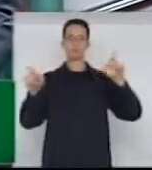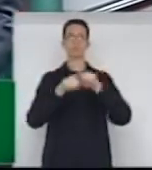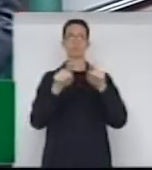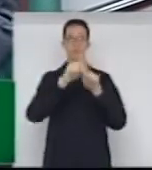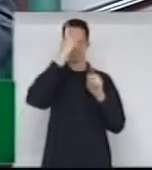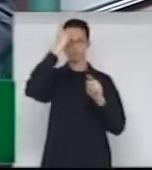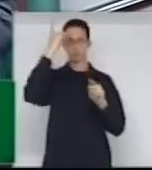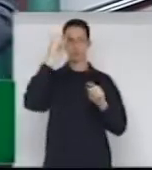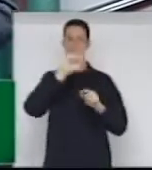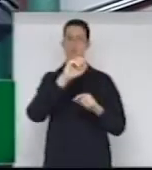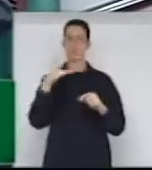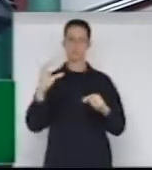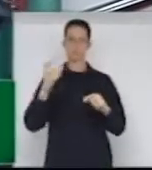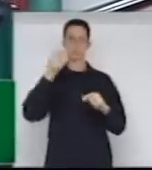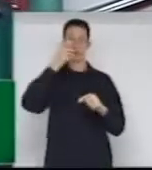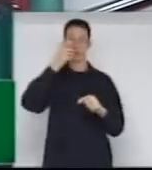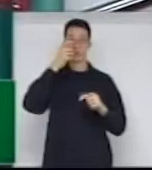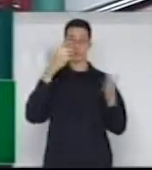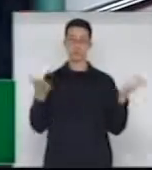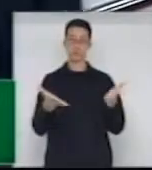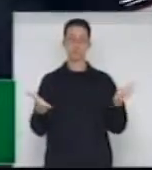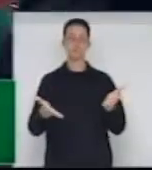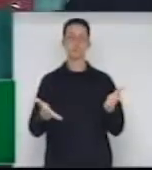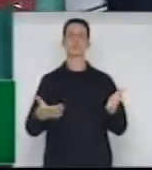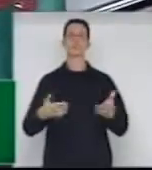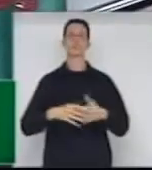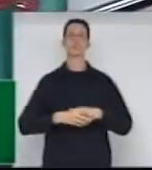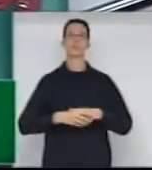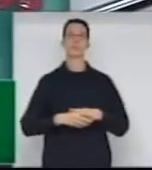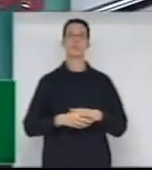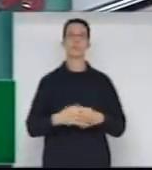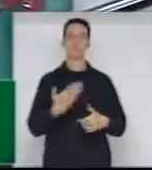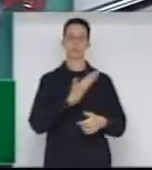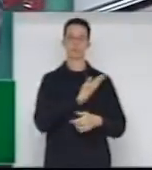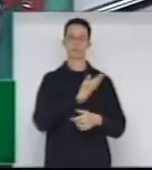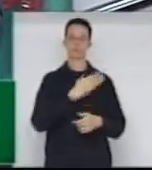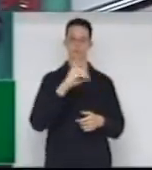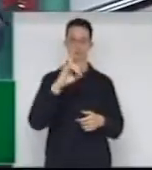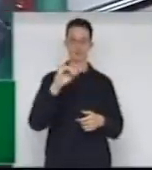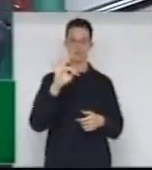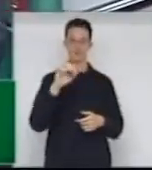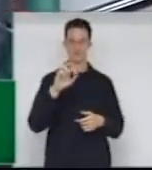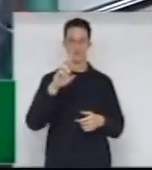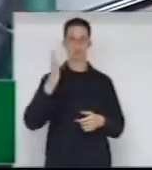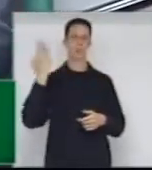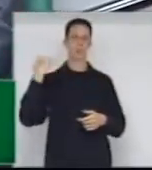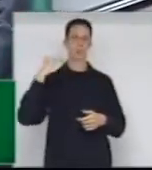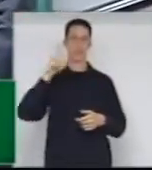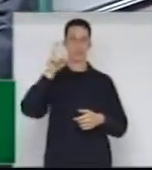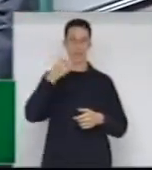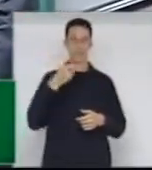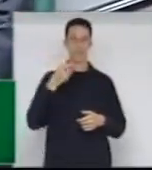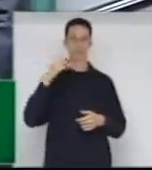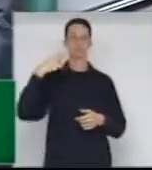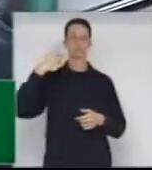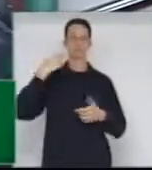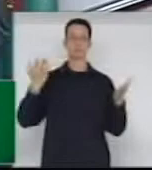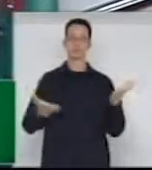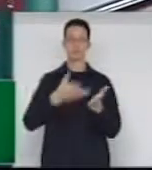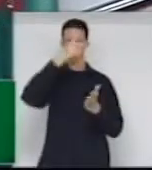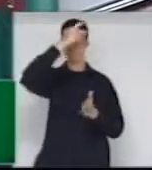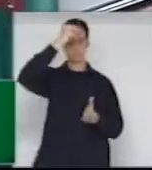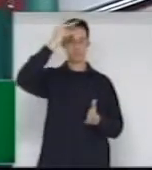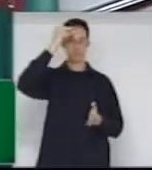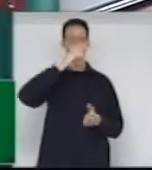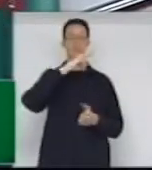que nos acompanham aqui, ao meu amigo Dieter, ex-deputado e hoje prefeito da bela cidade de Jaraguá do Sul,